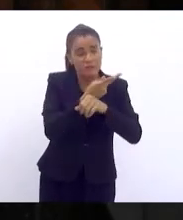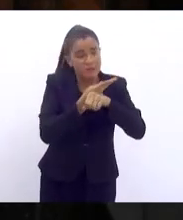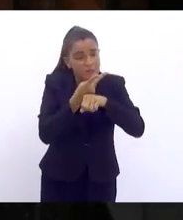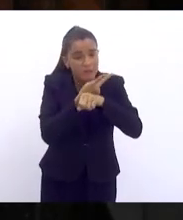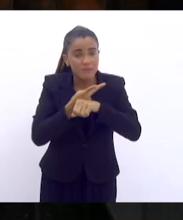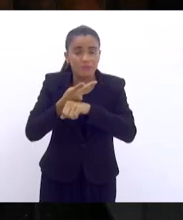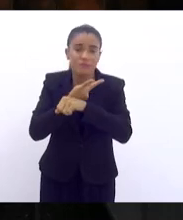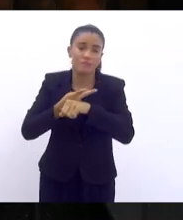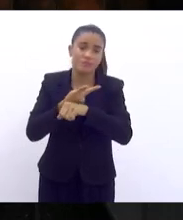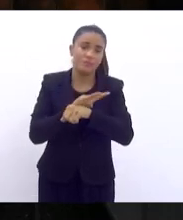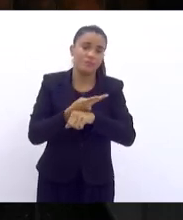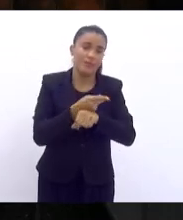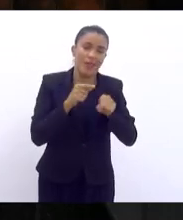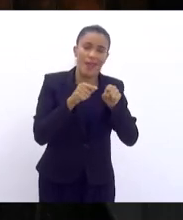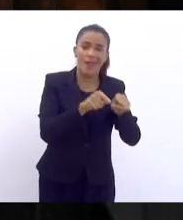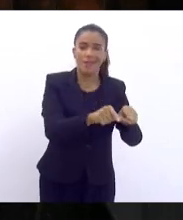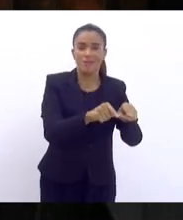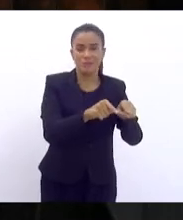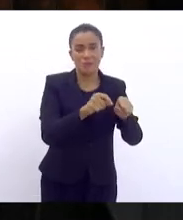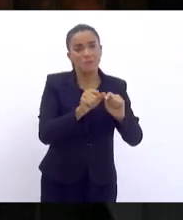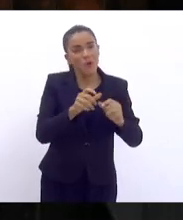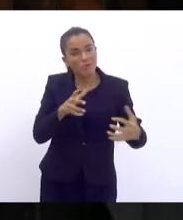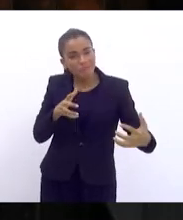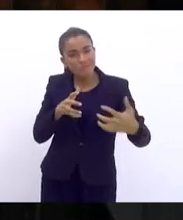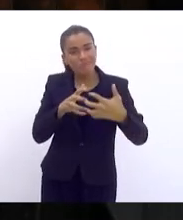E é isso que pode nos aglutinar.